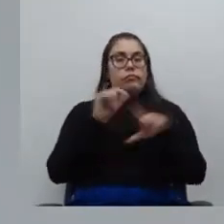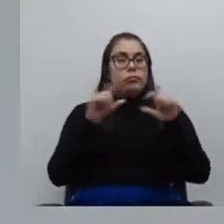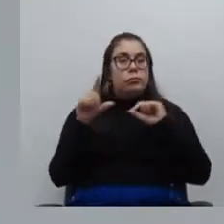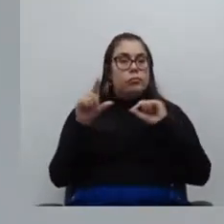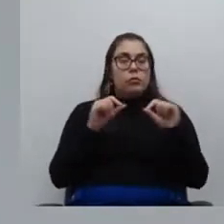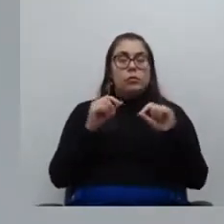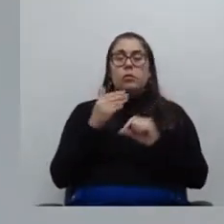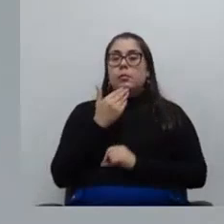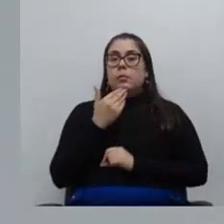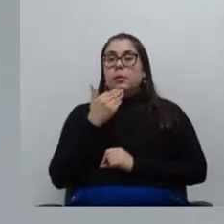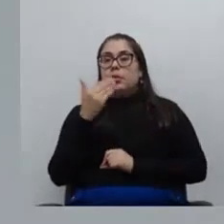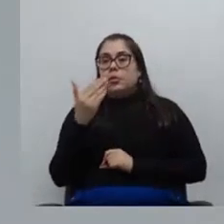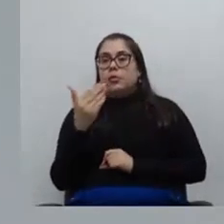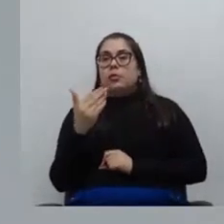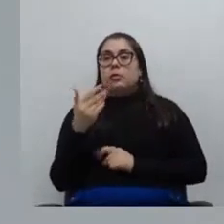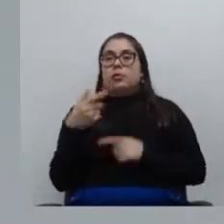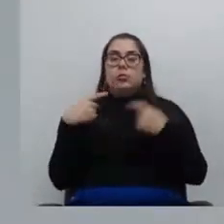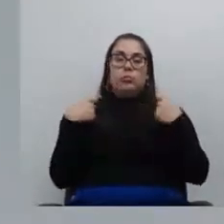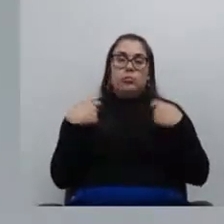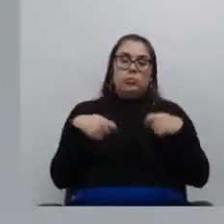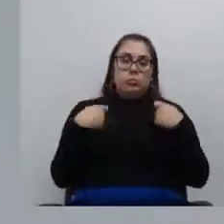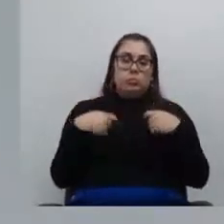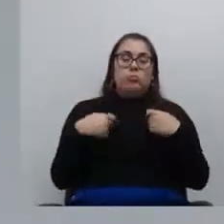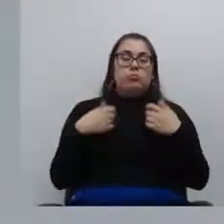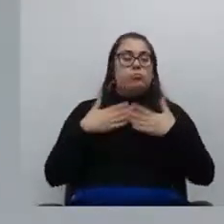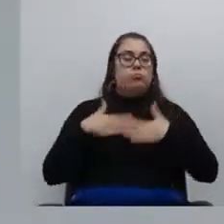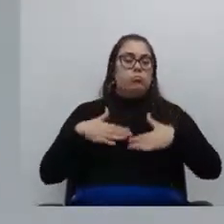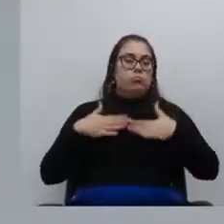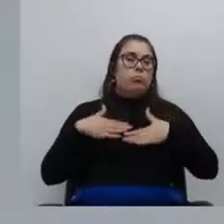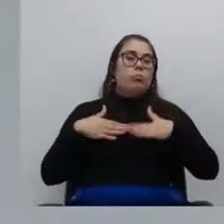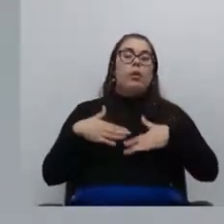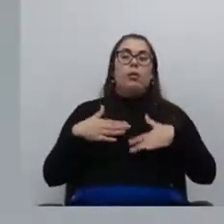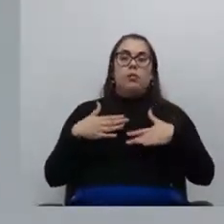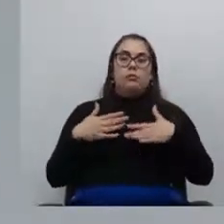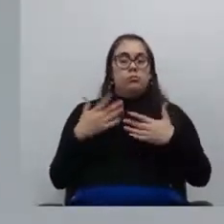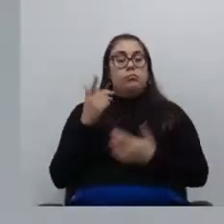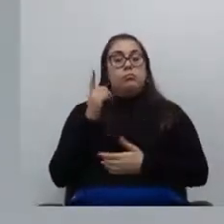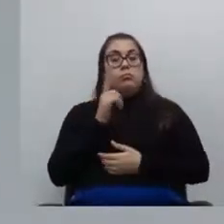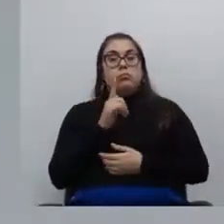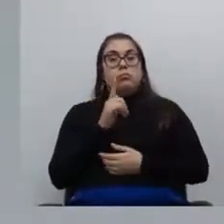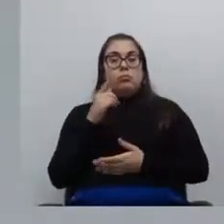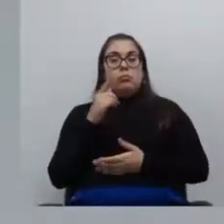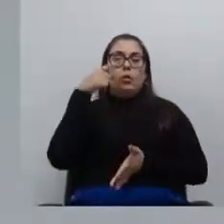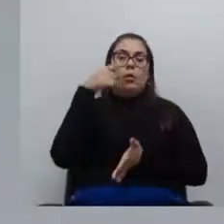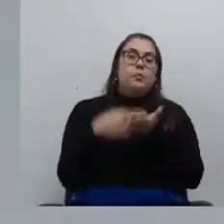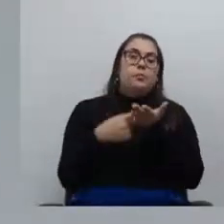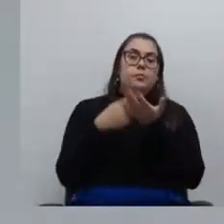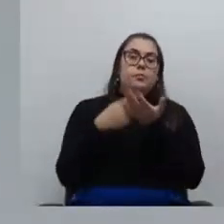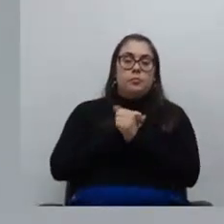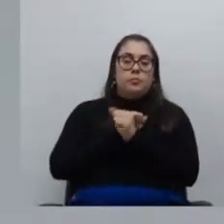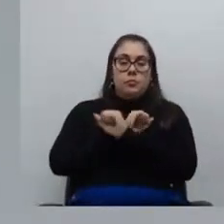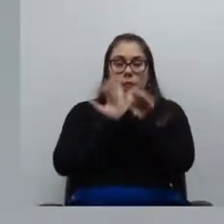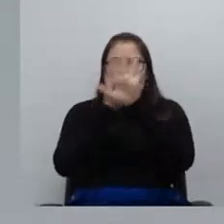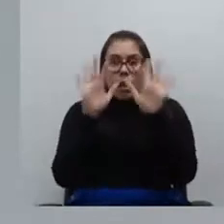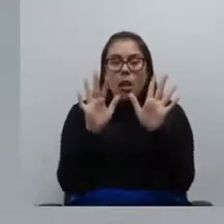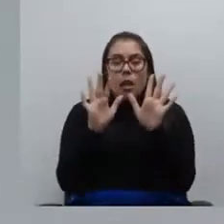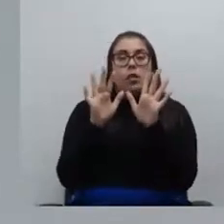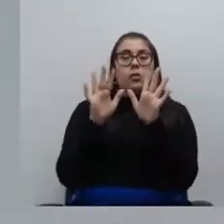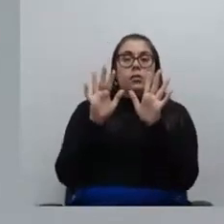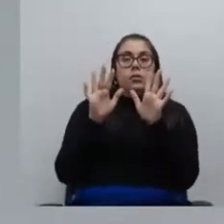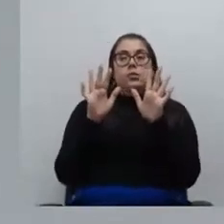pedido das itineranças que a gente entende que é com tranquilidade ser atendido vamos fazer com aquele compromisso de transparência na